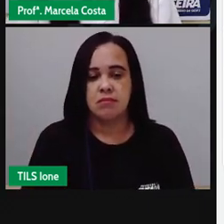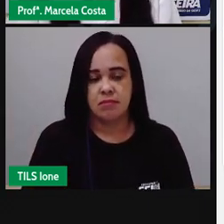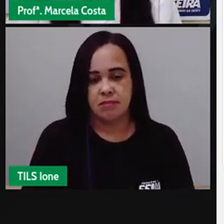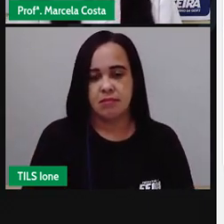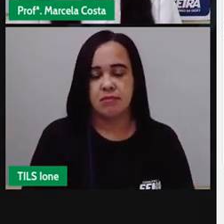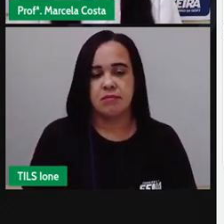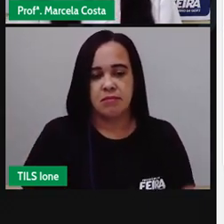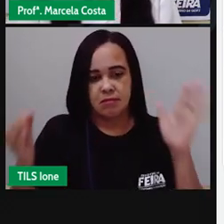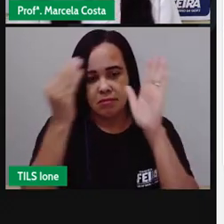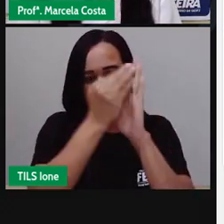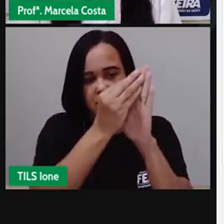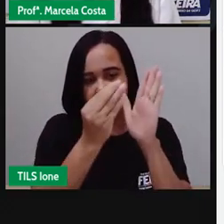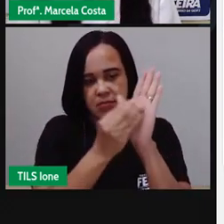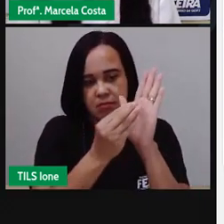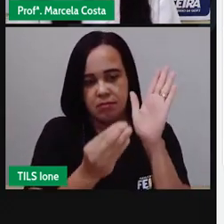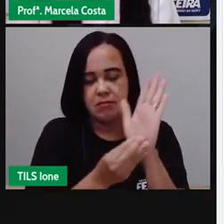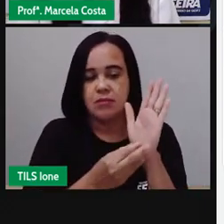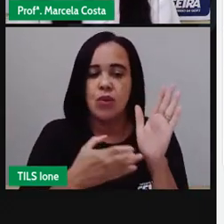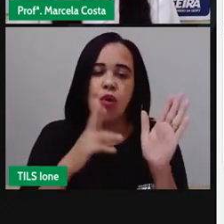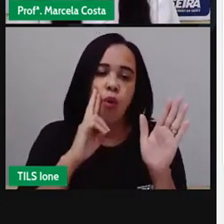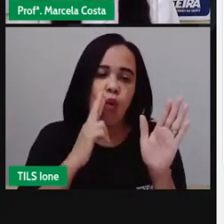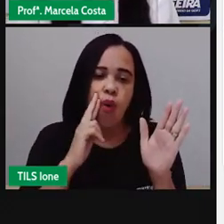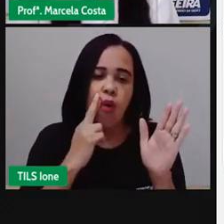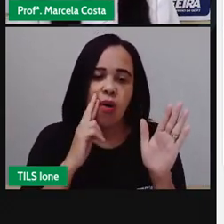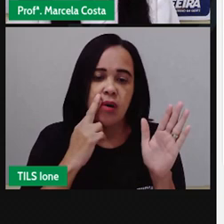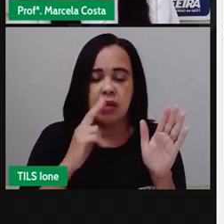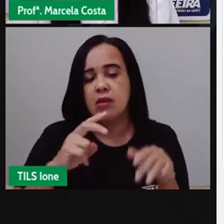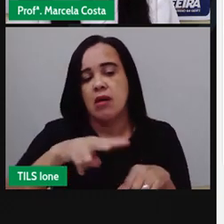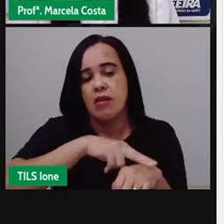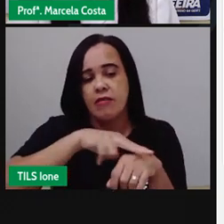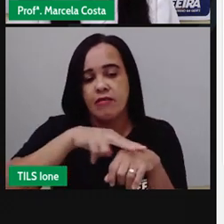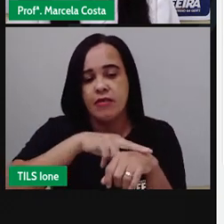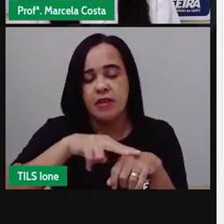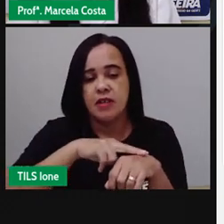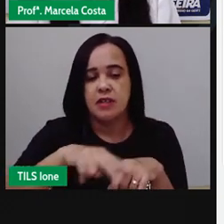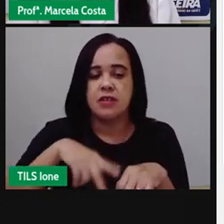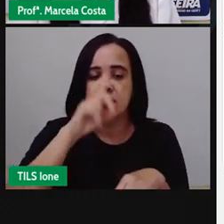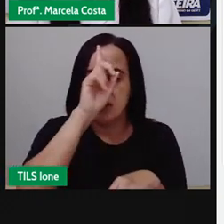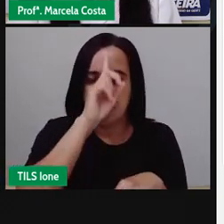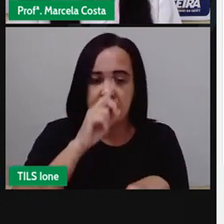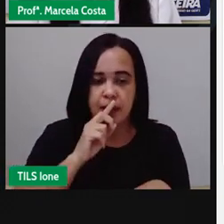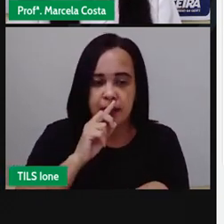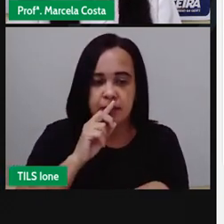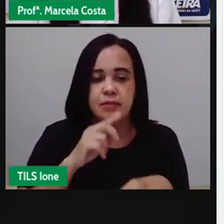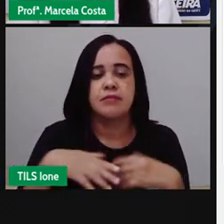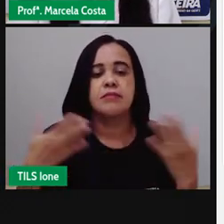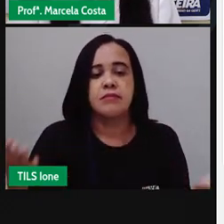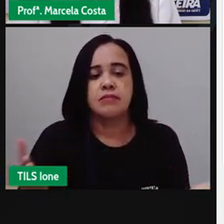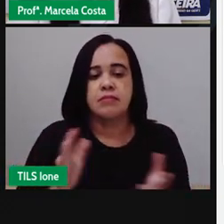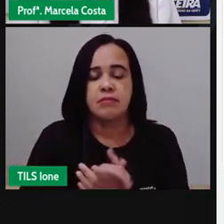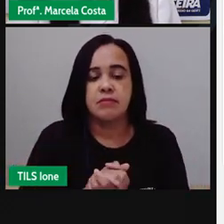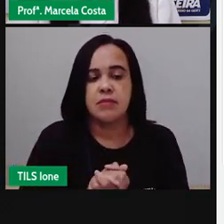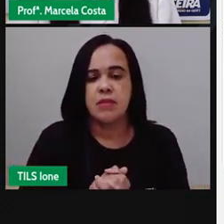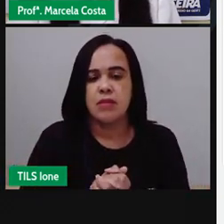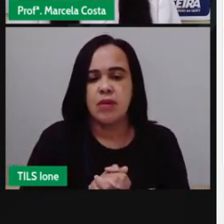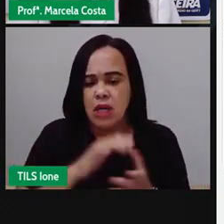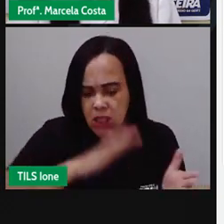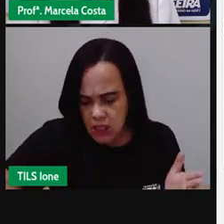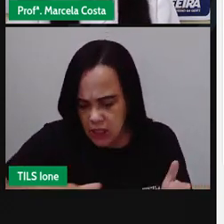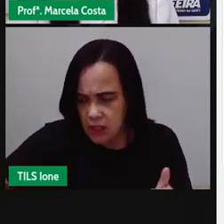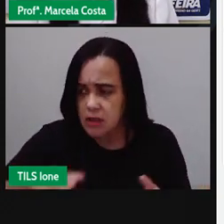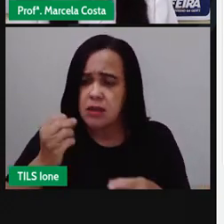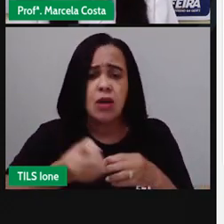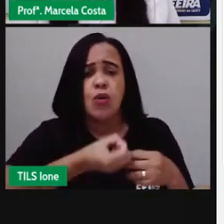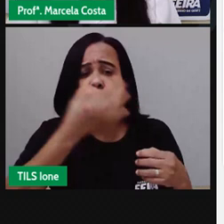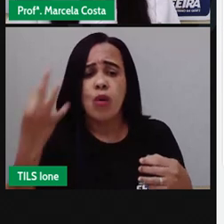coloquei o rosa verde e o amarelo então quantas crianças quem gostou